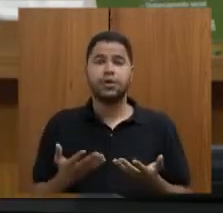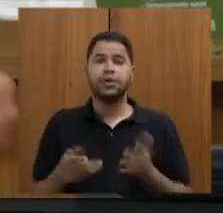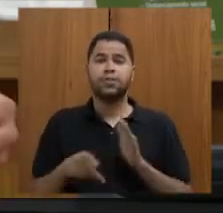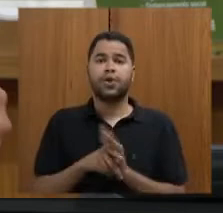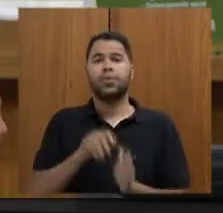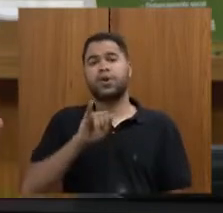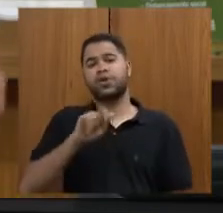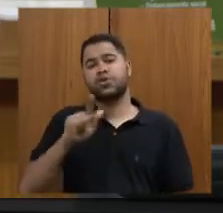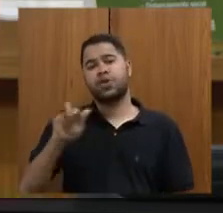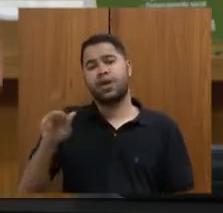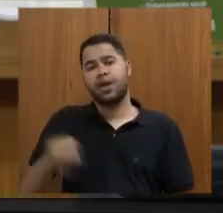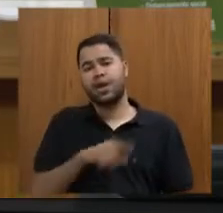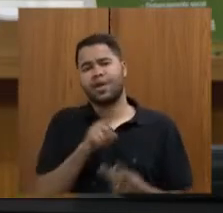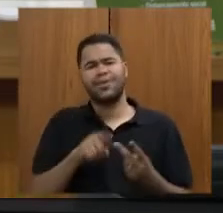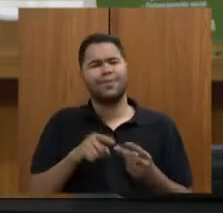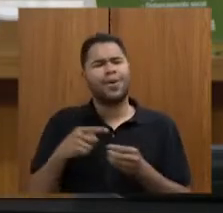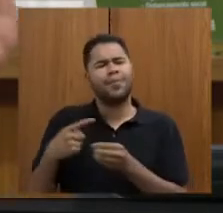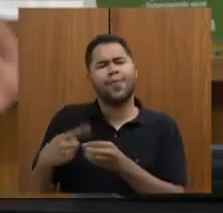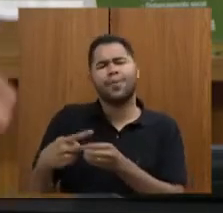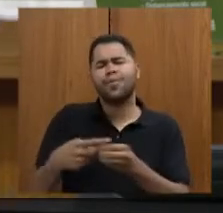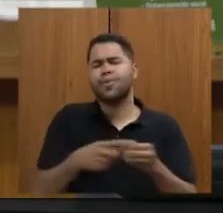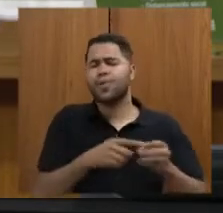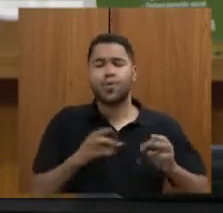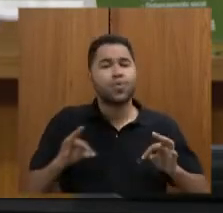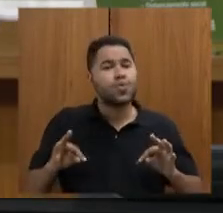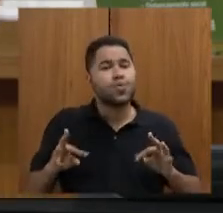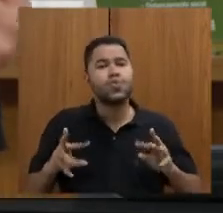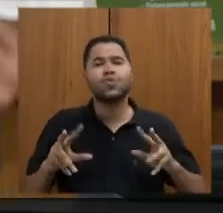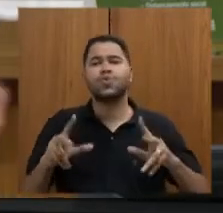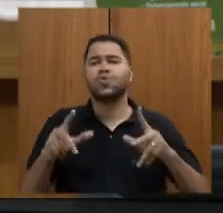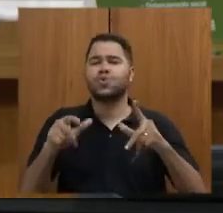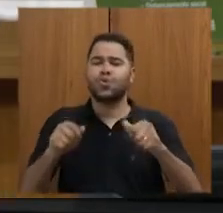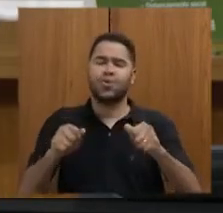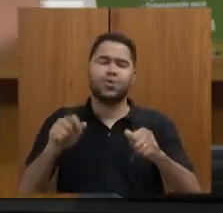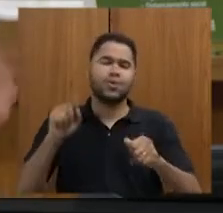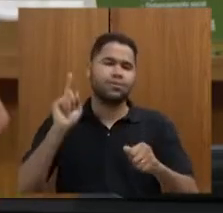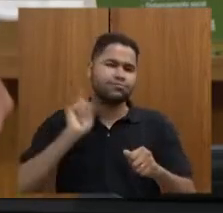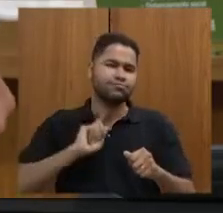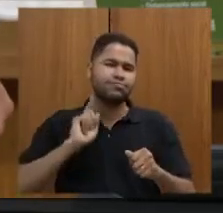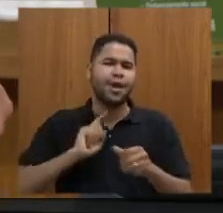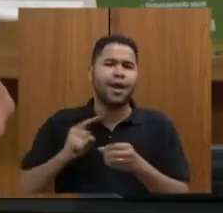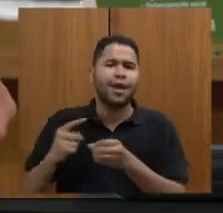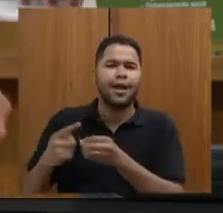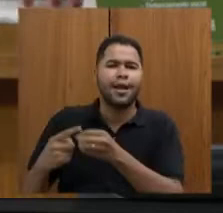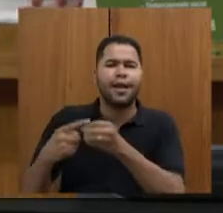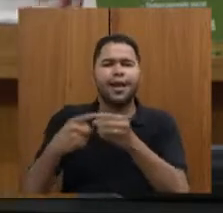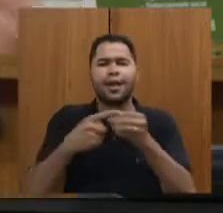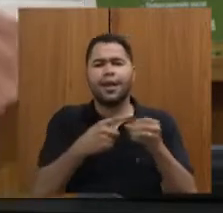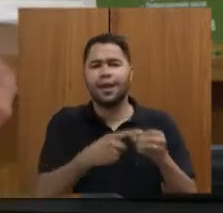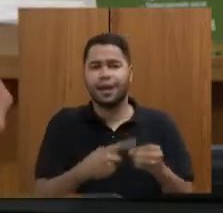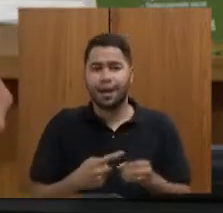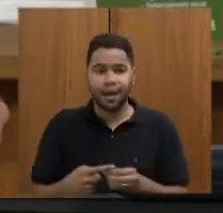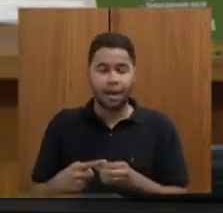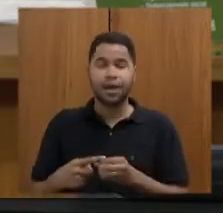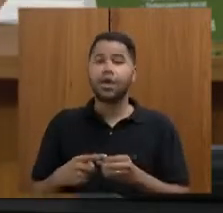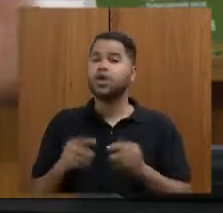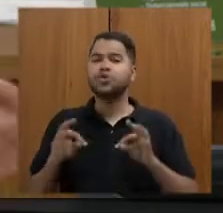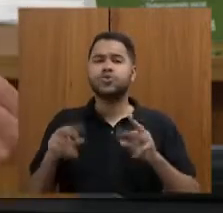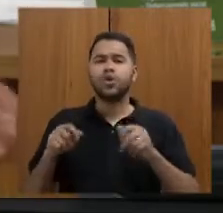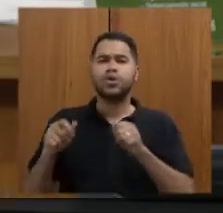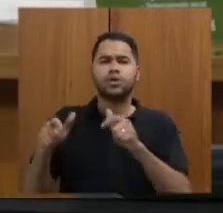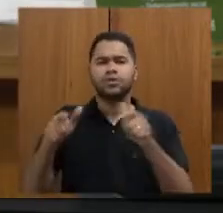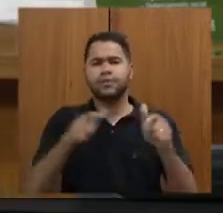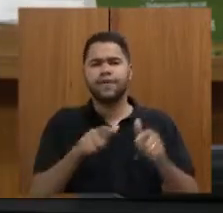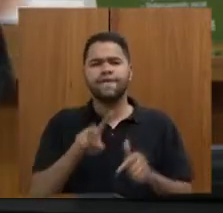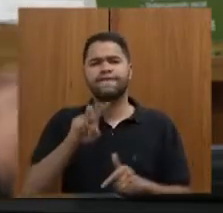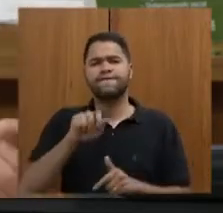IGRs, para os municípios de toda Minas Gerais. Circuito turístico, dá para estender todos os circuitos turísticos. Todas as regiões, o Vale